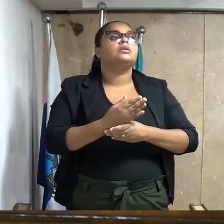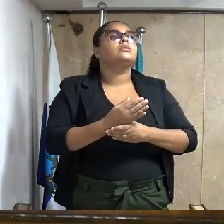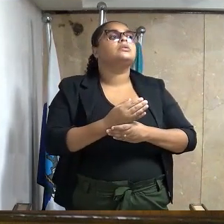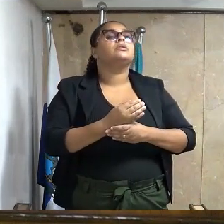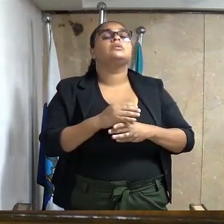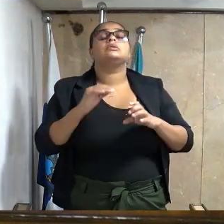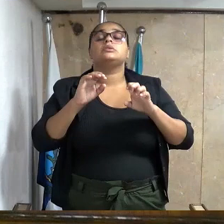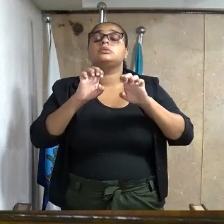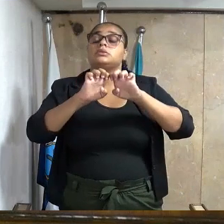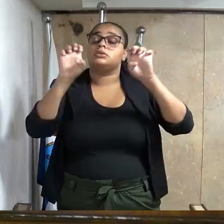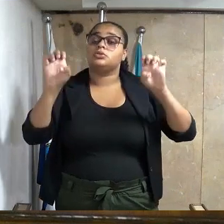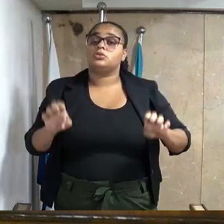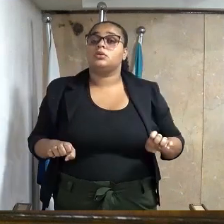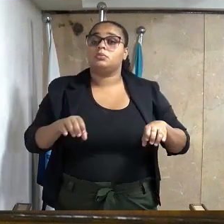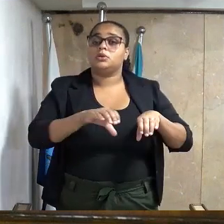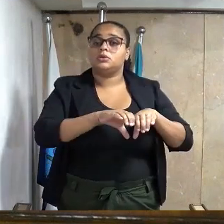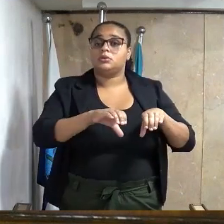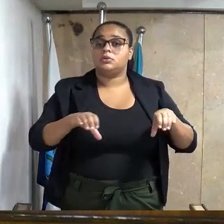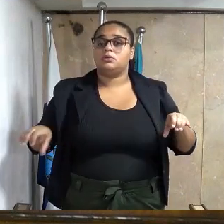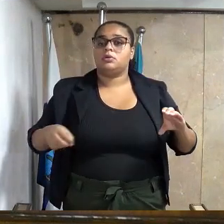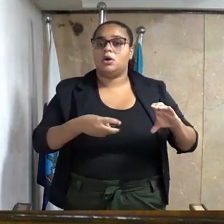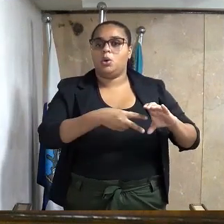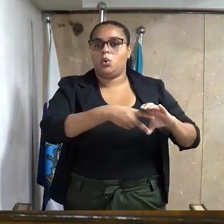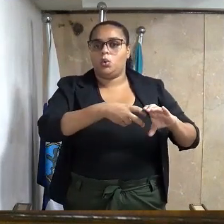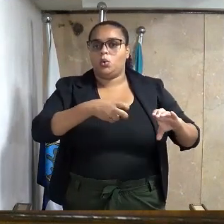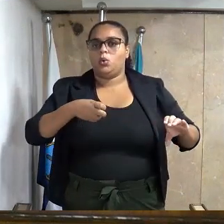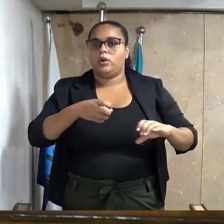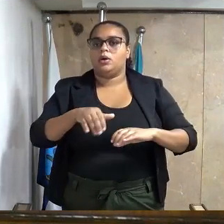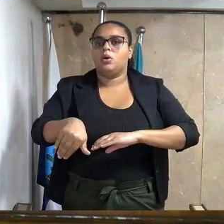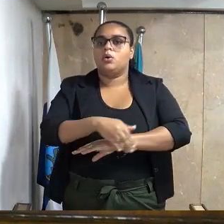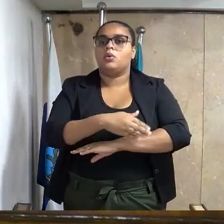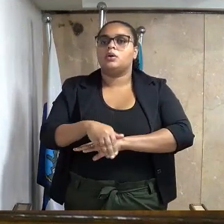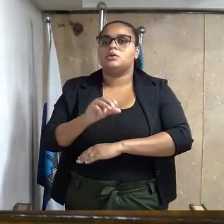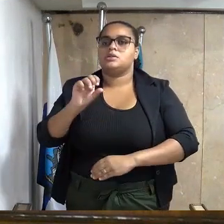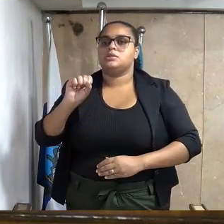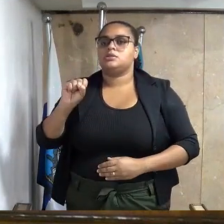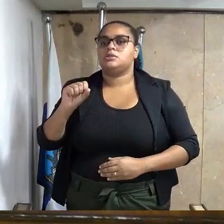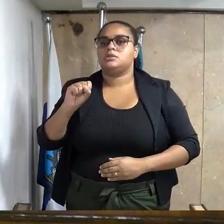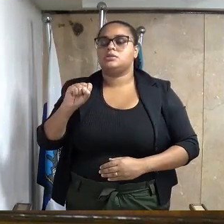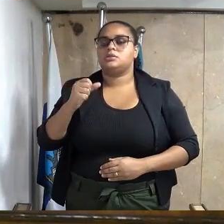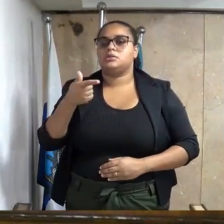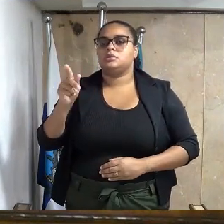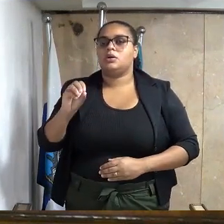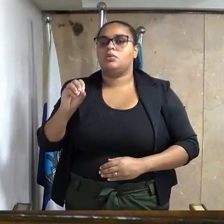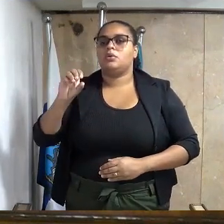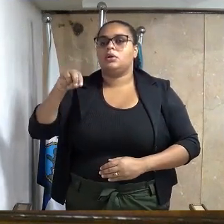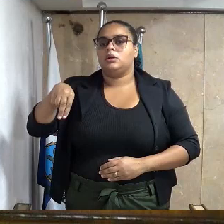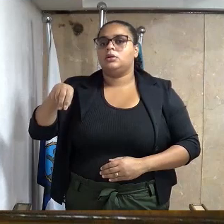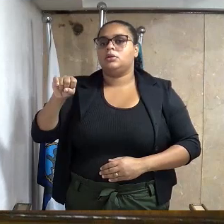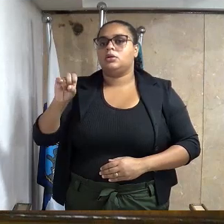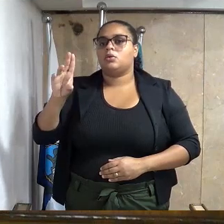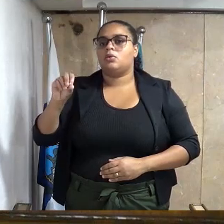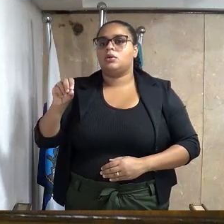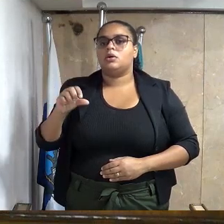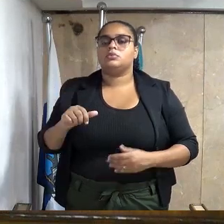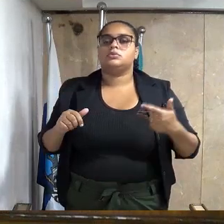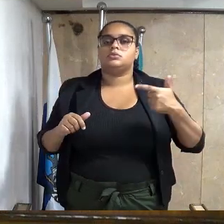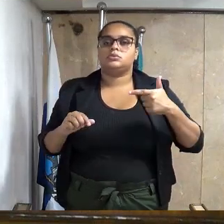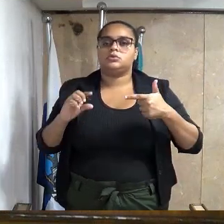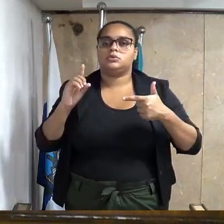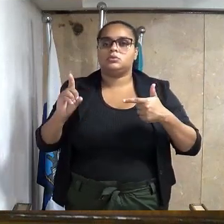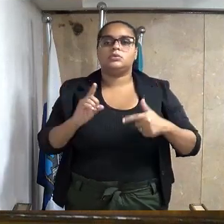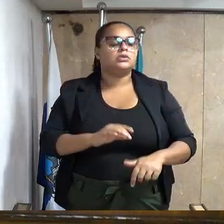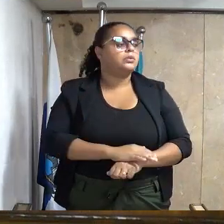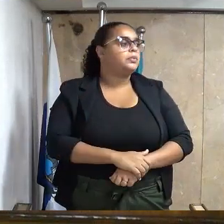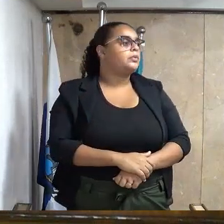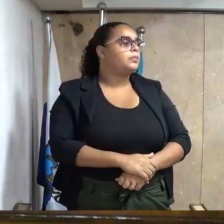incluindo instalação de bomba elevada, na rua São Nicolau, localizada no bairro Pilar, segundo o distrito desse município.